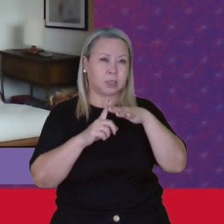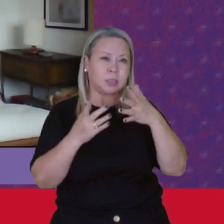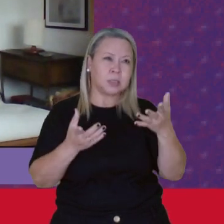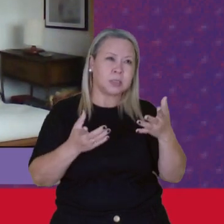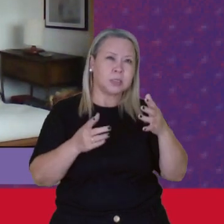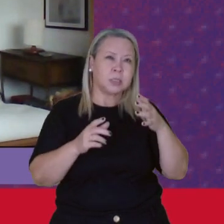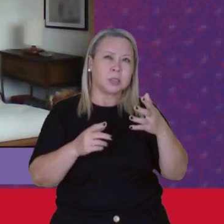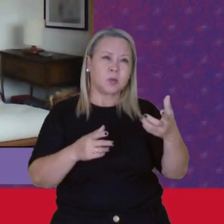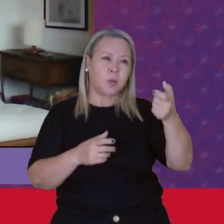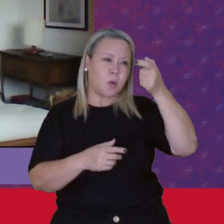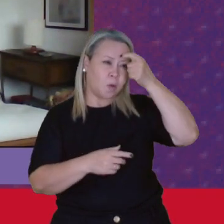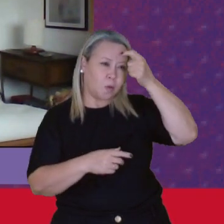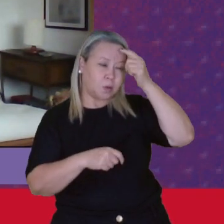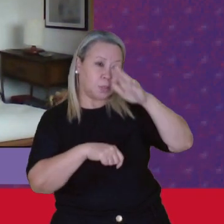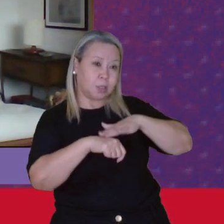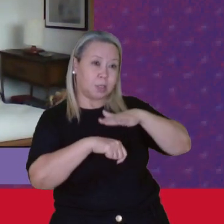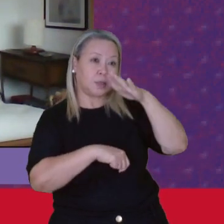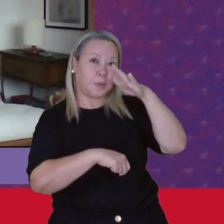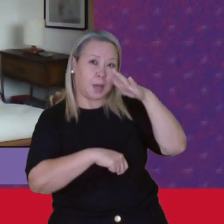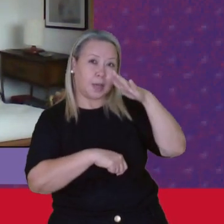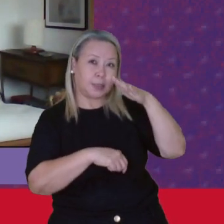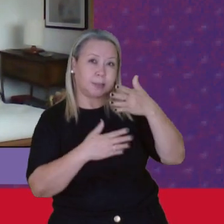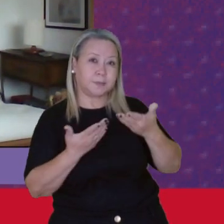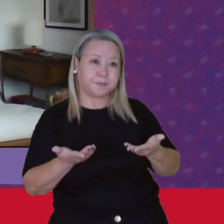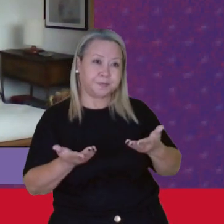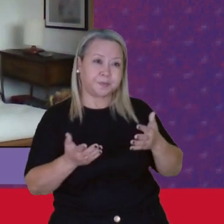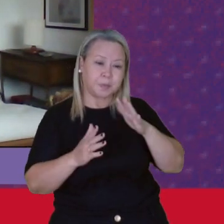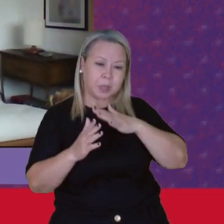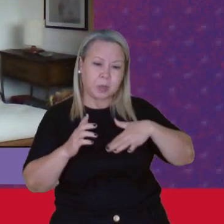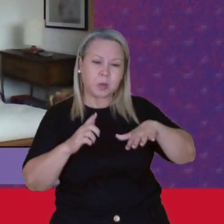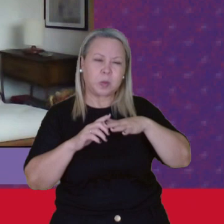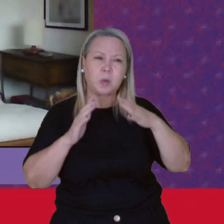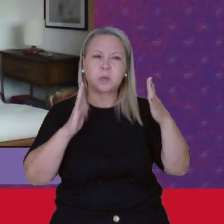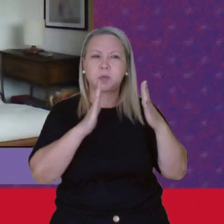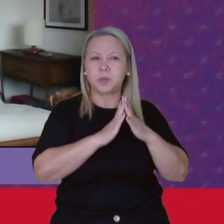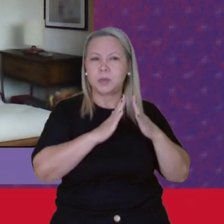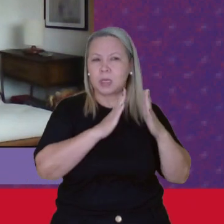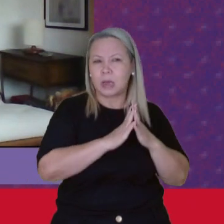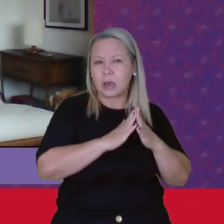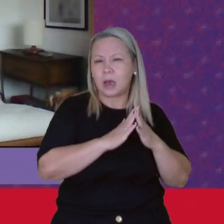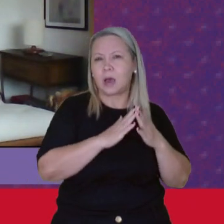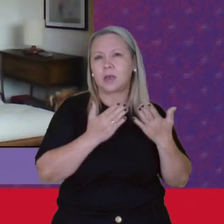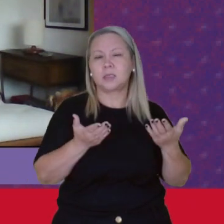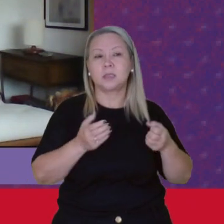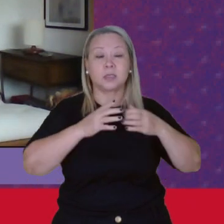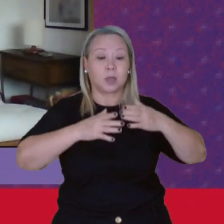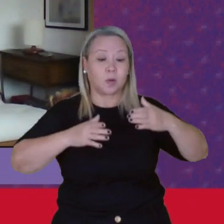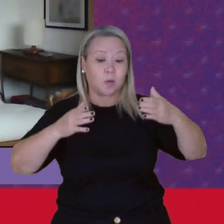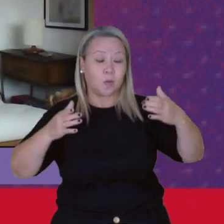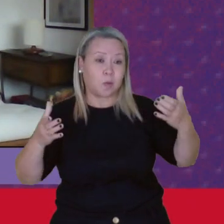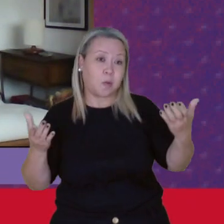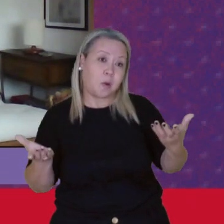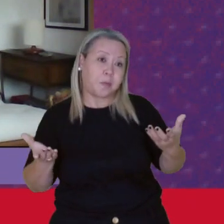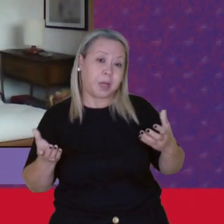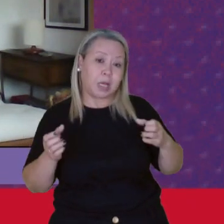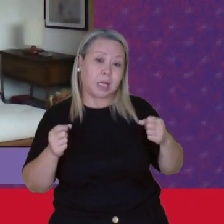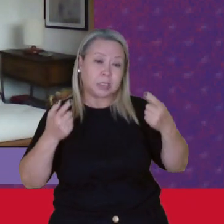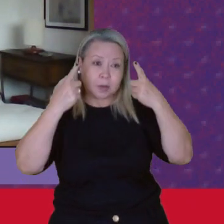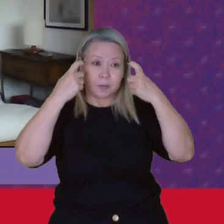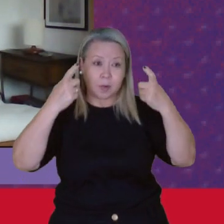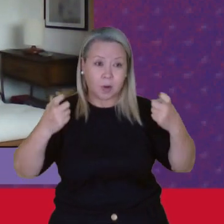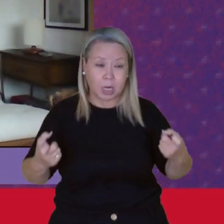consciência Mais dessa Com todo mundo Em casa Com o aumento Das circunstâncias De violência